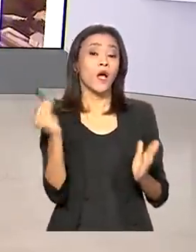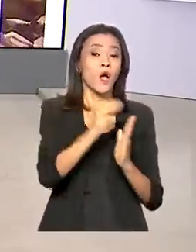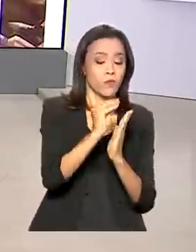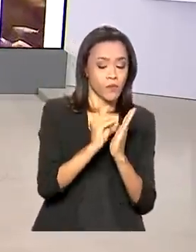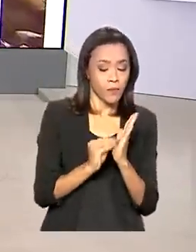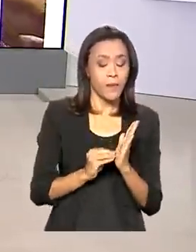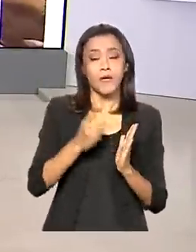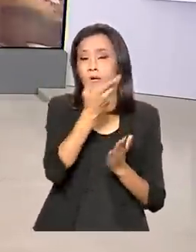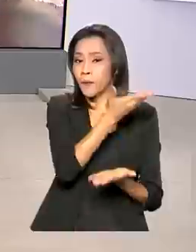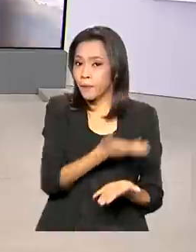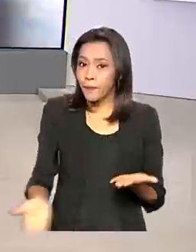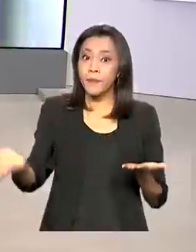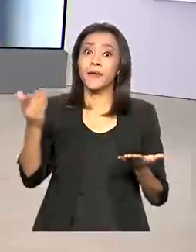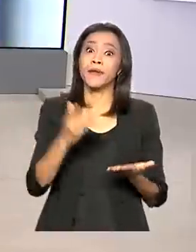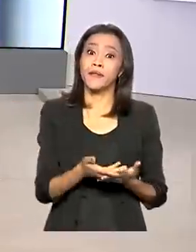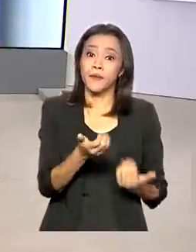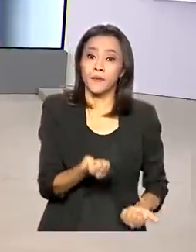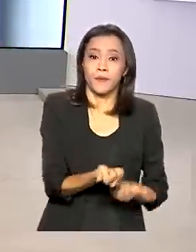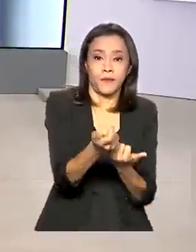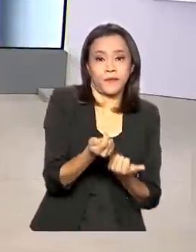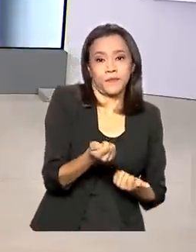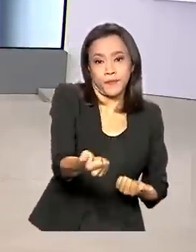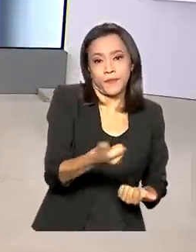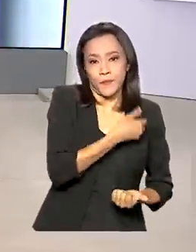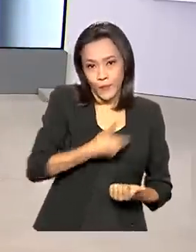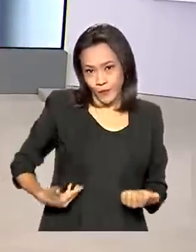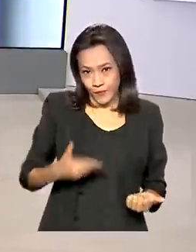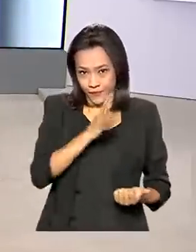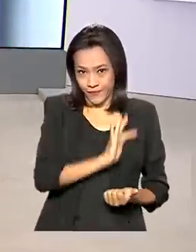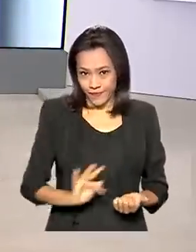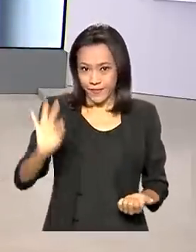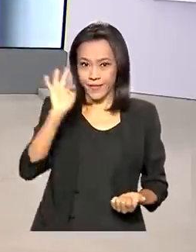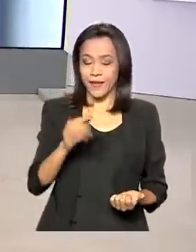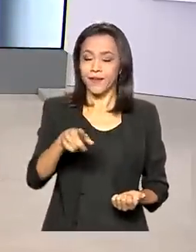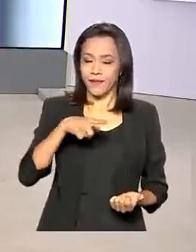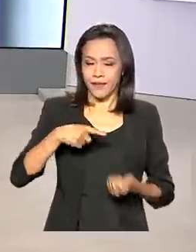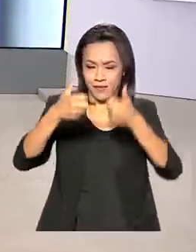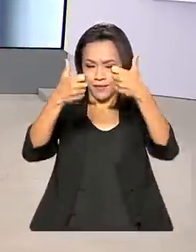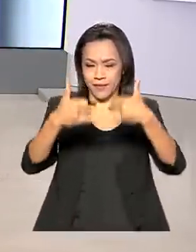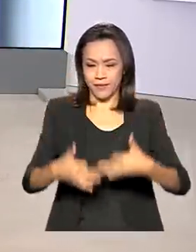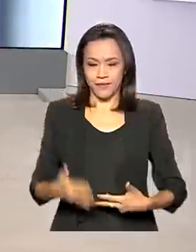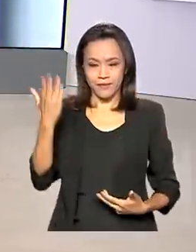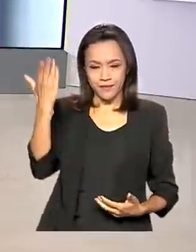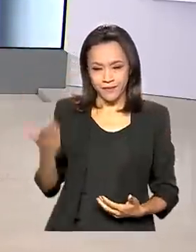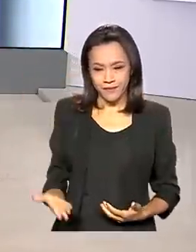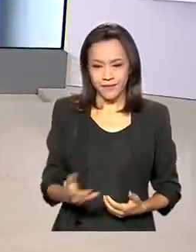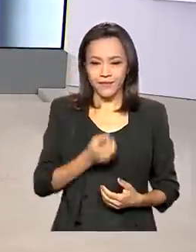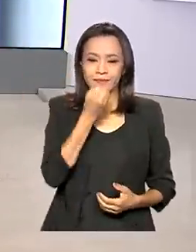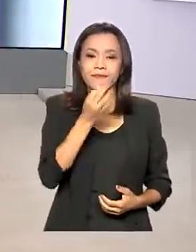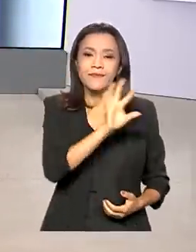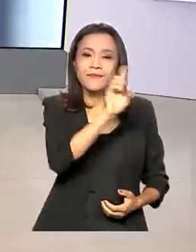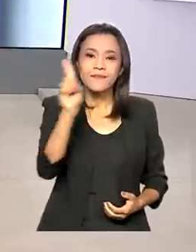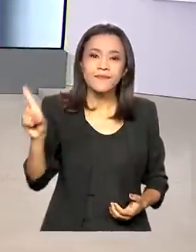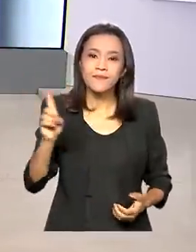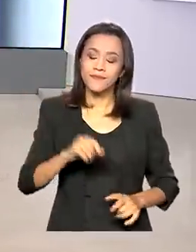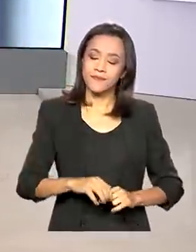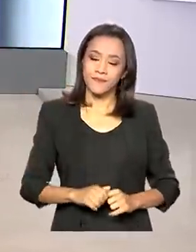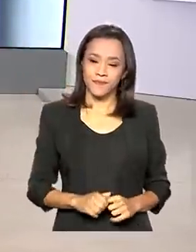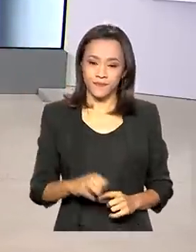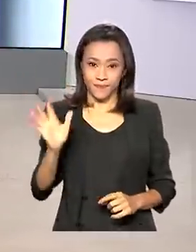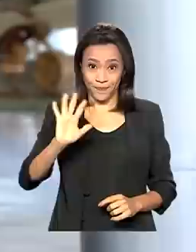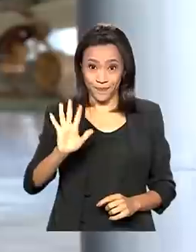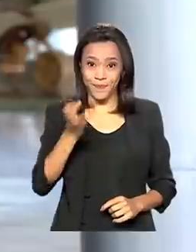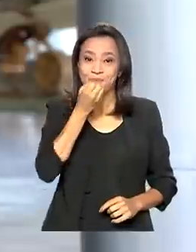benefícios do governo federal. O repórter Glauco de Queiroz tem ao vivo os detalhes pra gente. Oi, Glauco, bom dia. Oi,